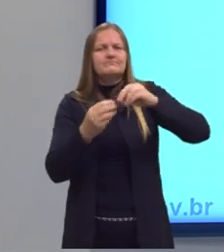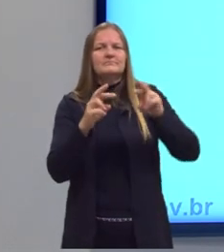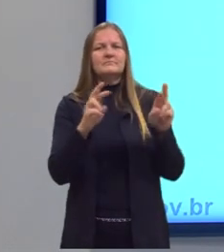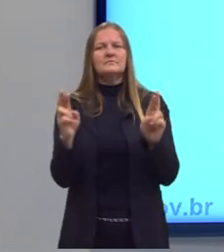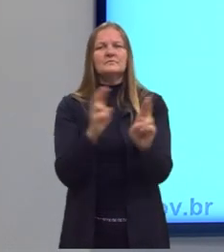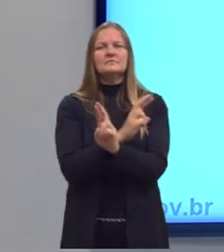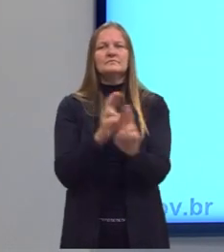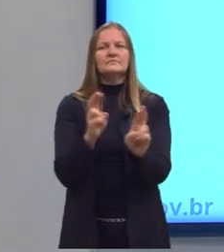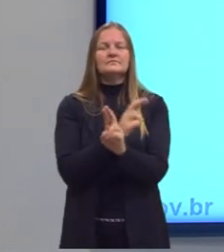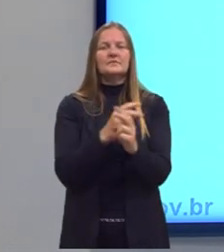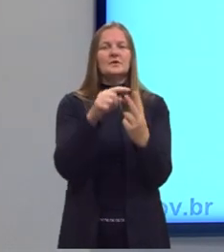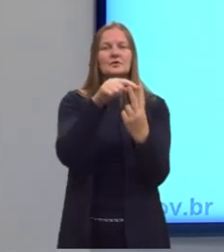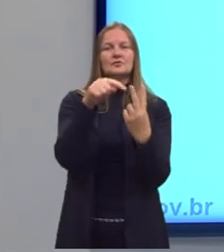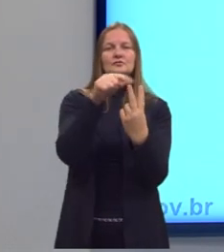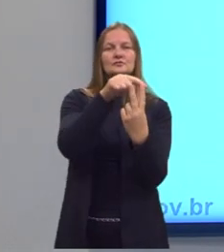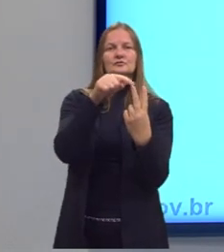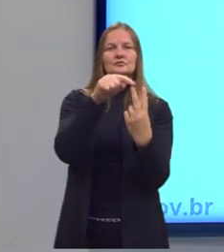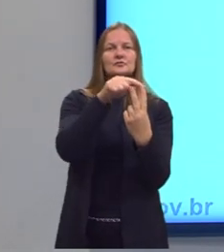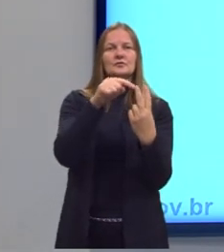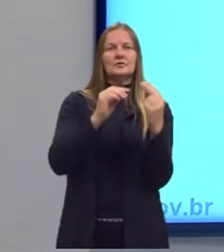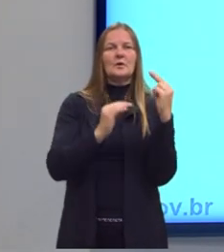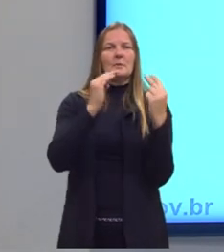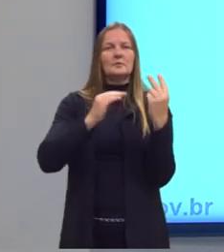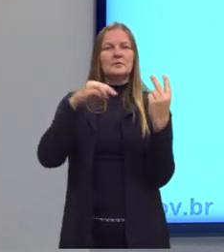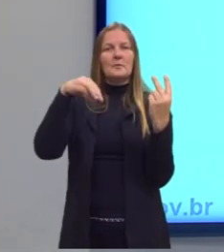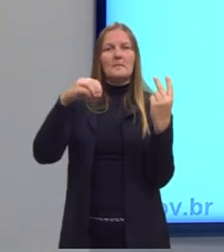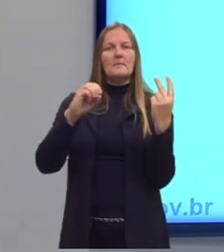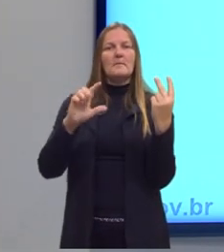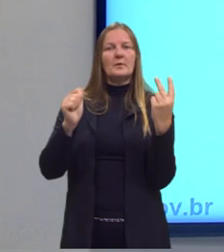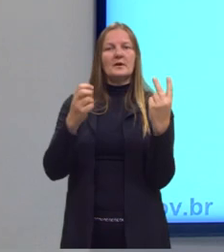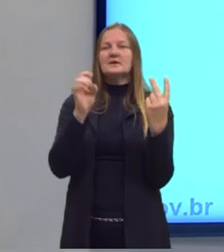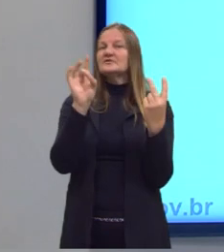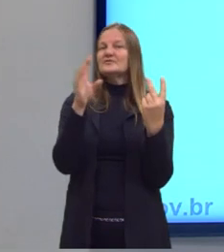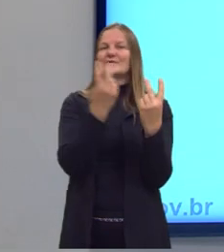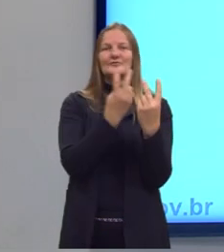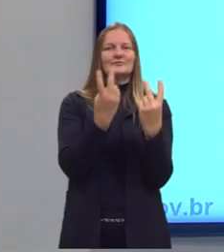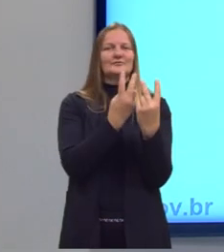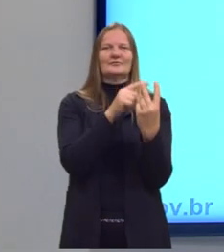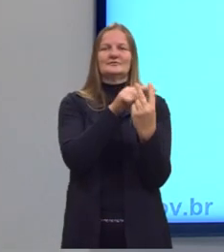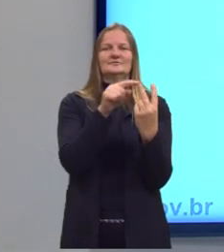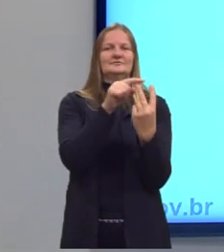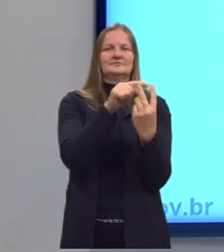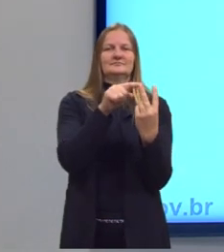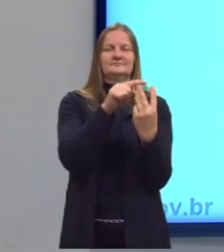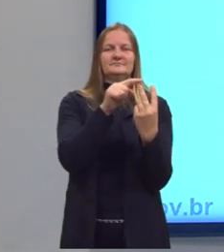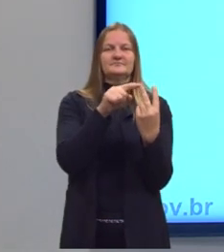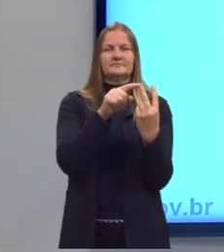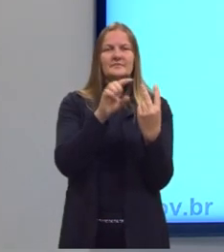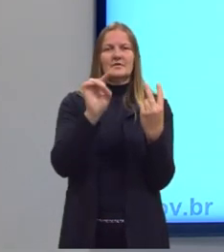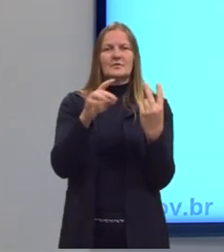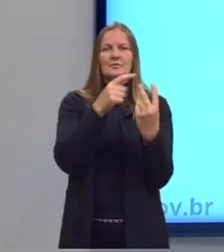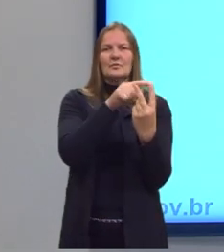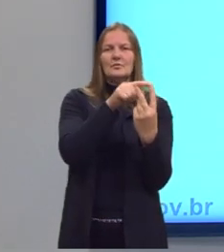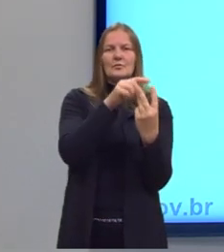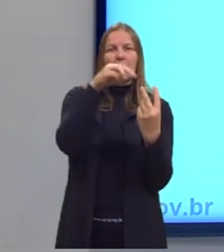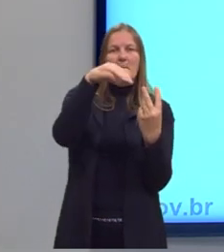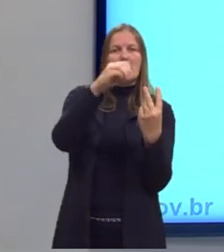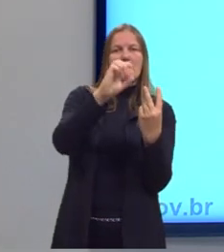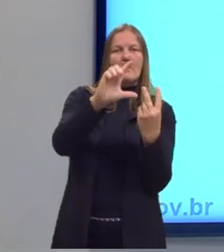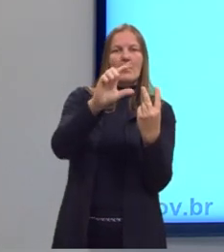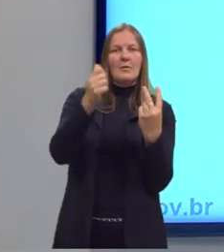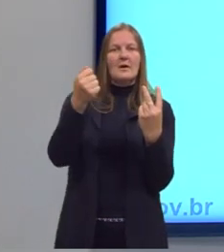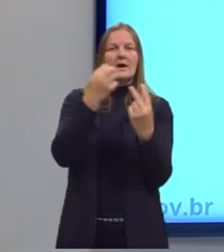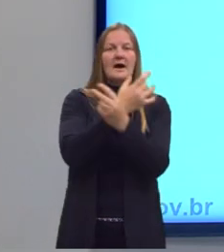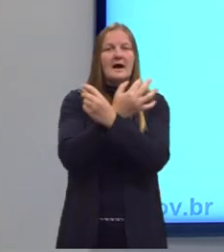basear é entre esses dois. A proporção molar que eu preciso saber é somente entre esses dois. 1 mol do